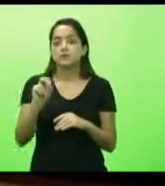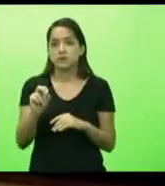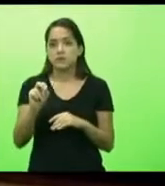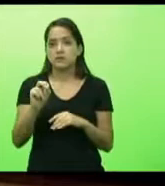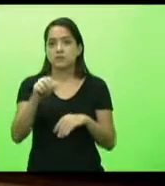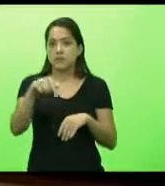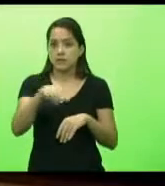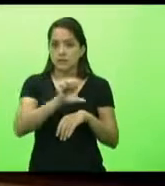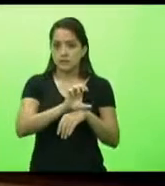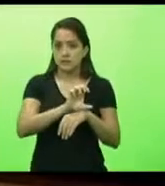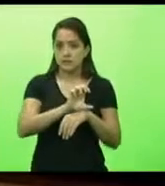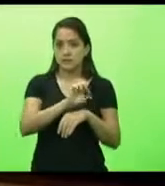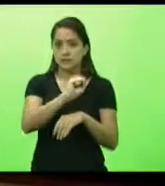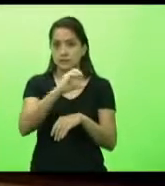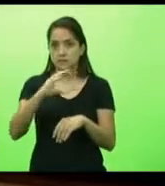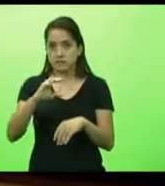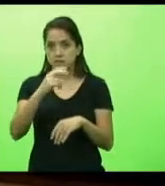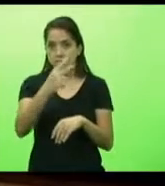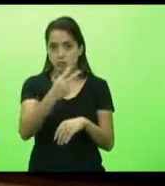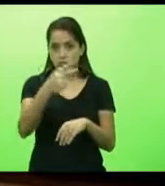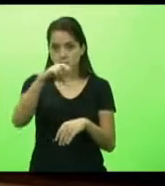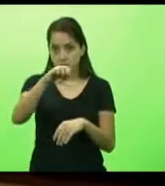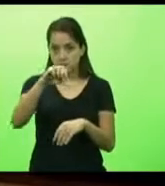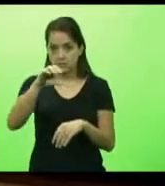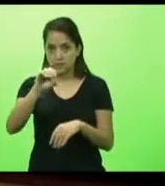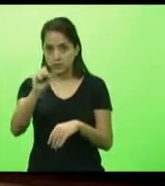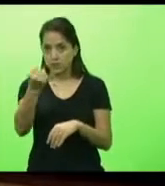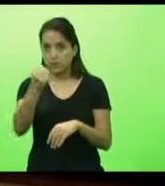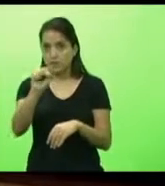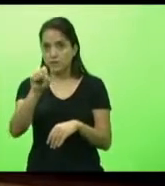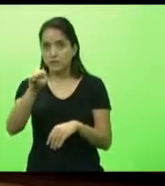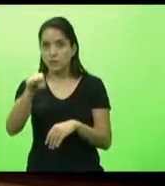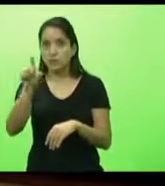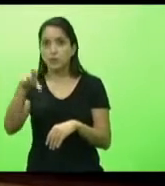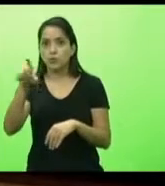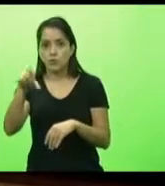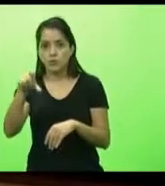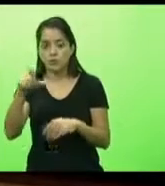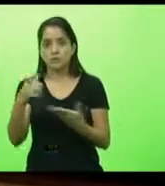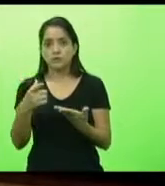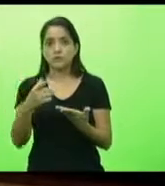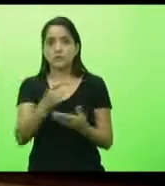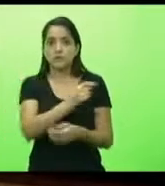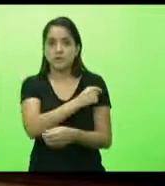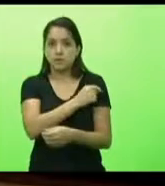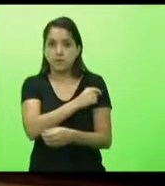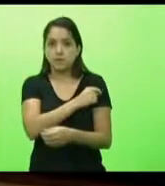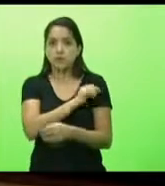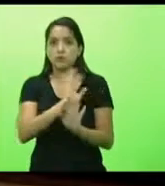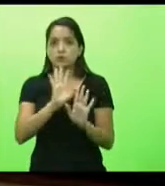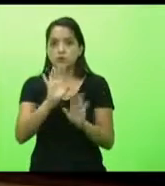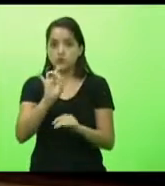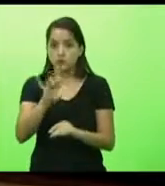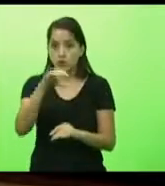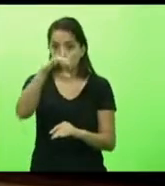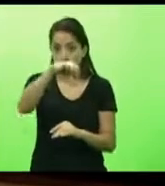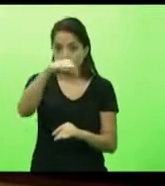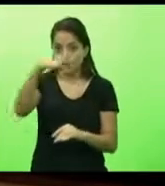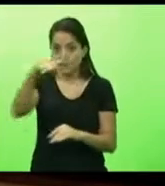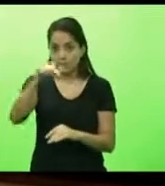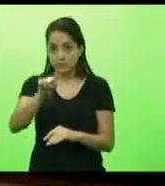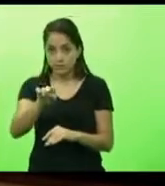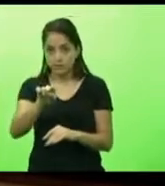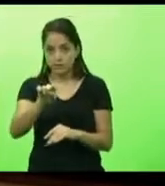Catarina recebeu 298 mil doses e aplicou 97 mil, para arredondar